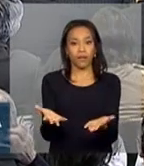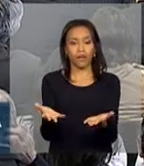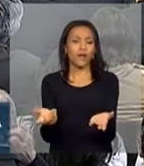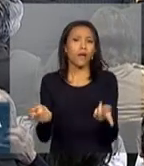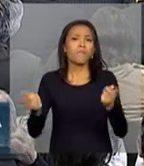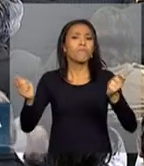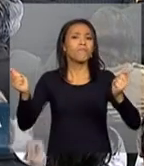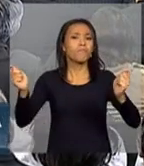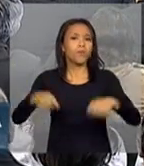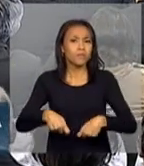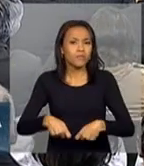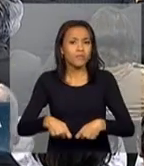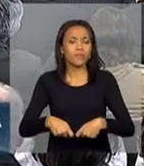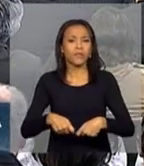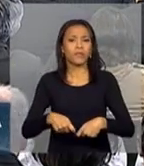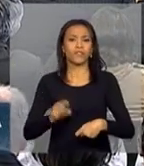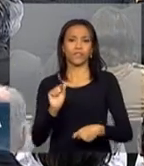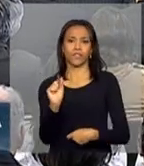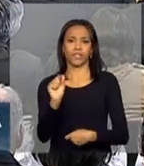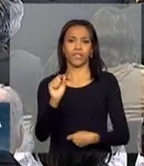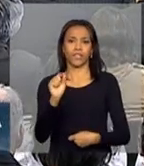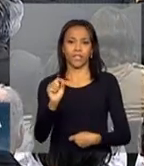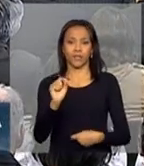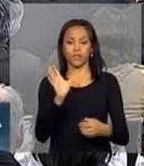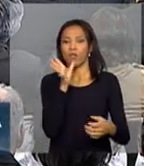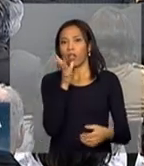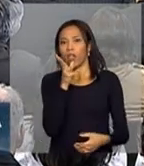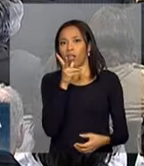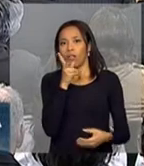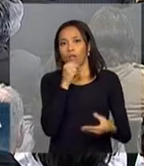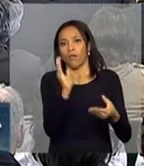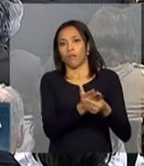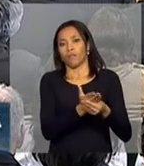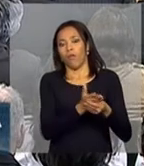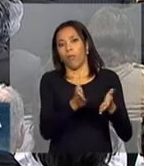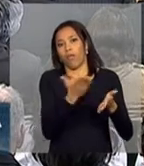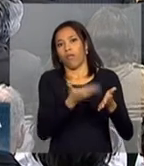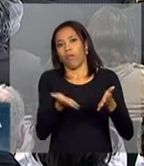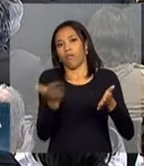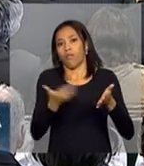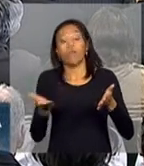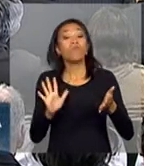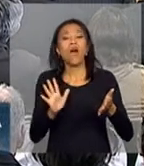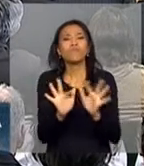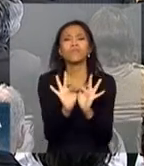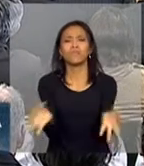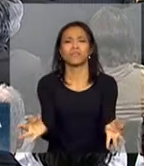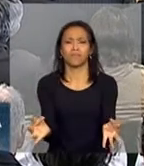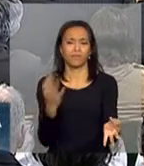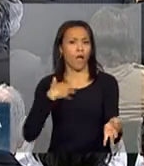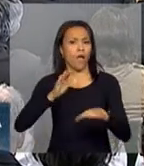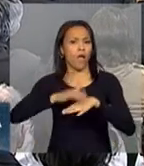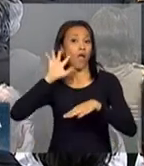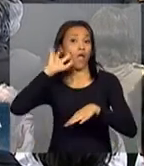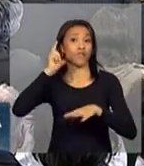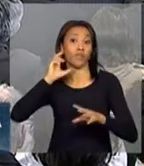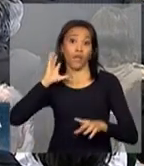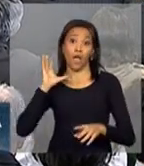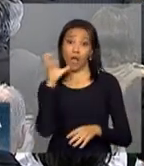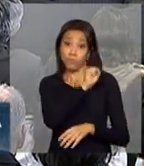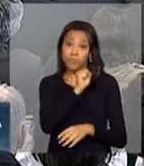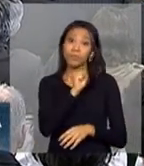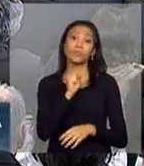condições menos burocráticas e mais simplificadas para o acesso